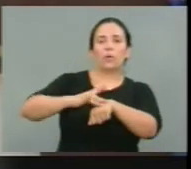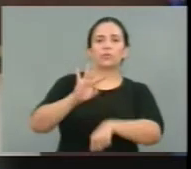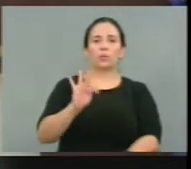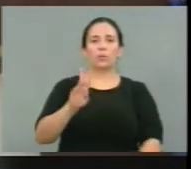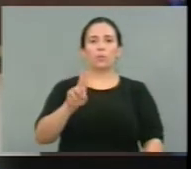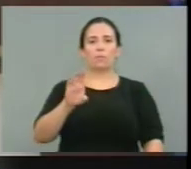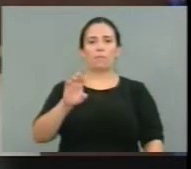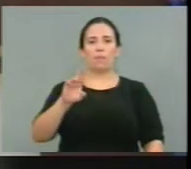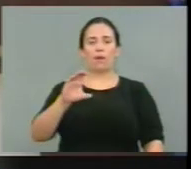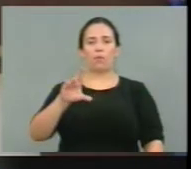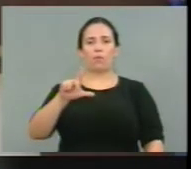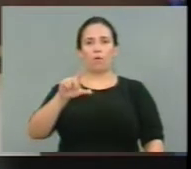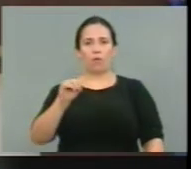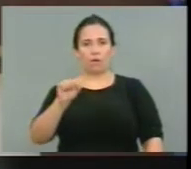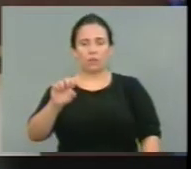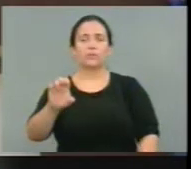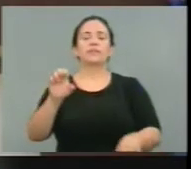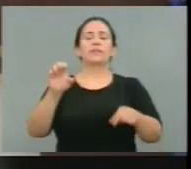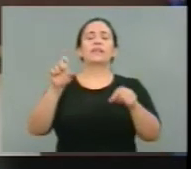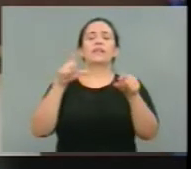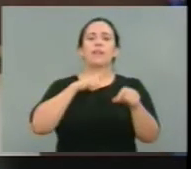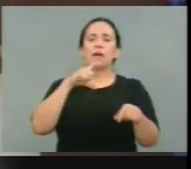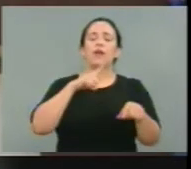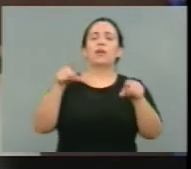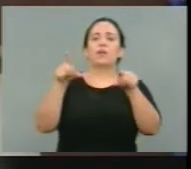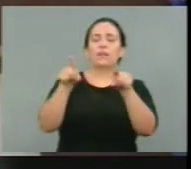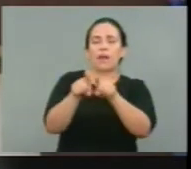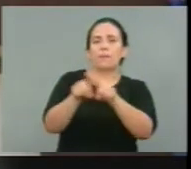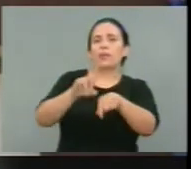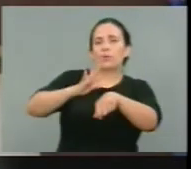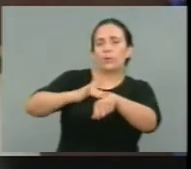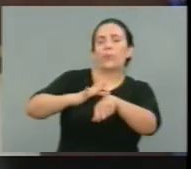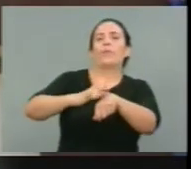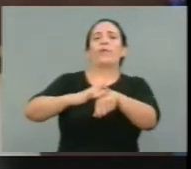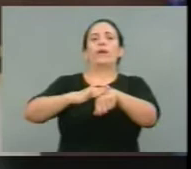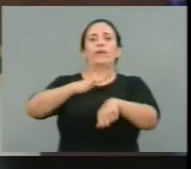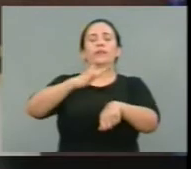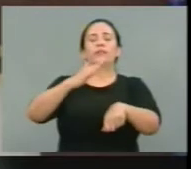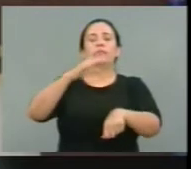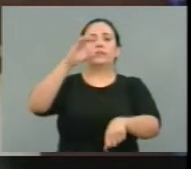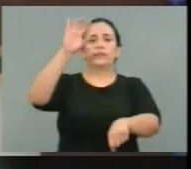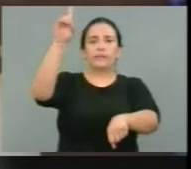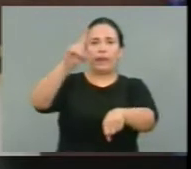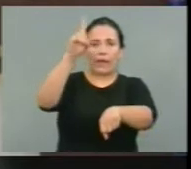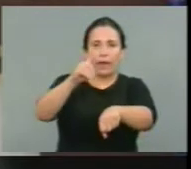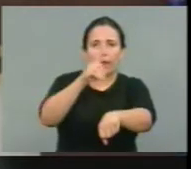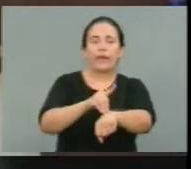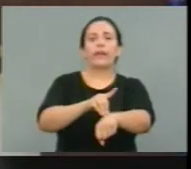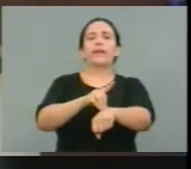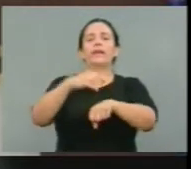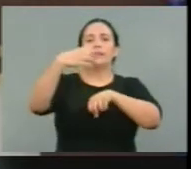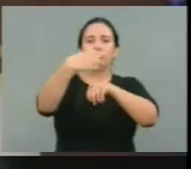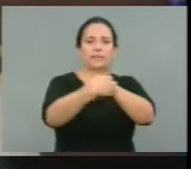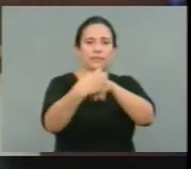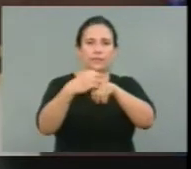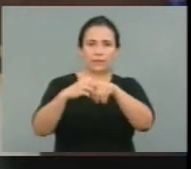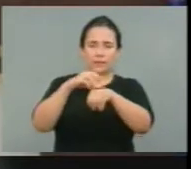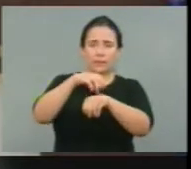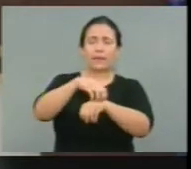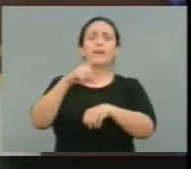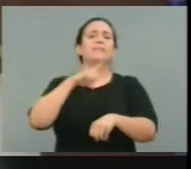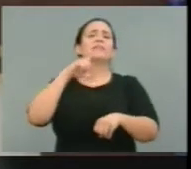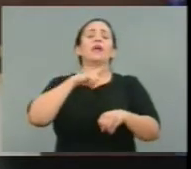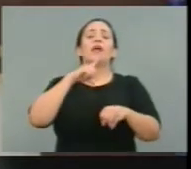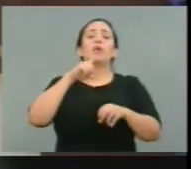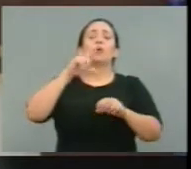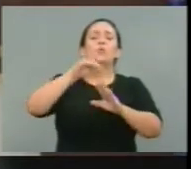de dengue, chikungunya e zika, maior... Ou seja, nós temos territórios que têm todos os agravos